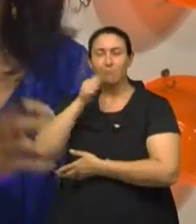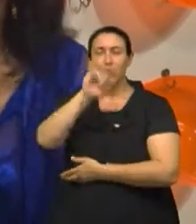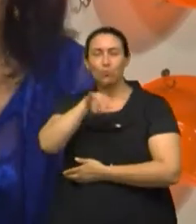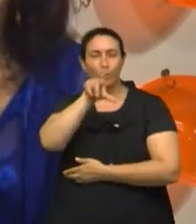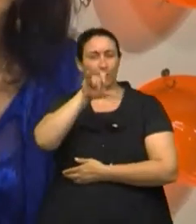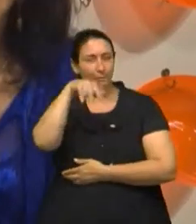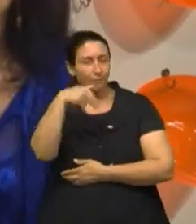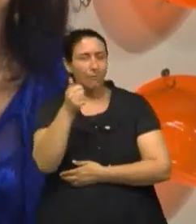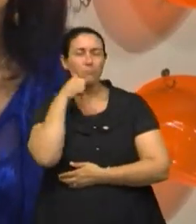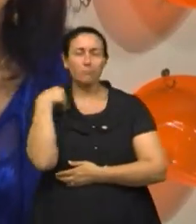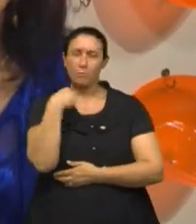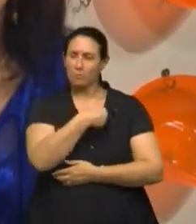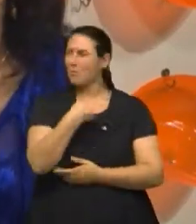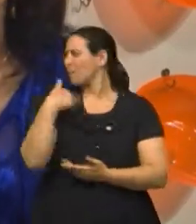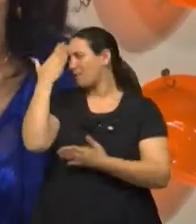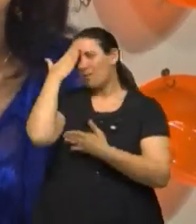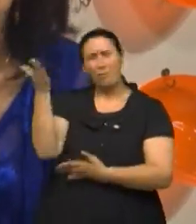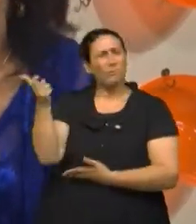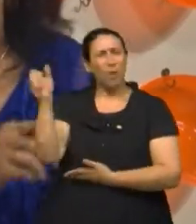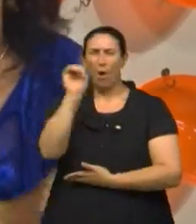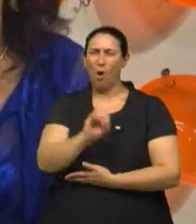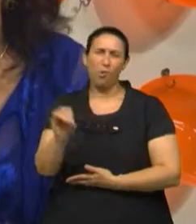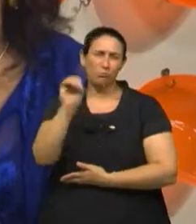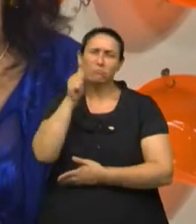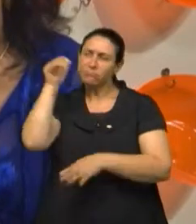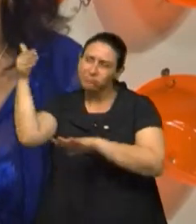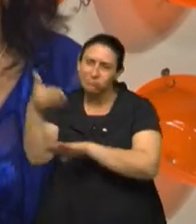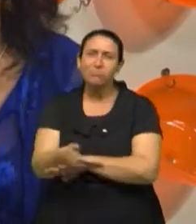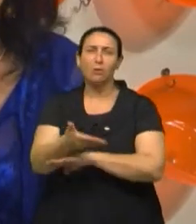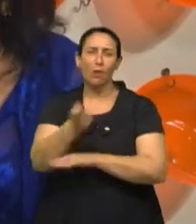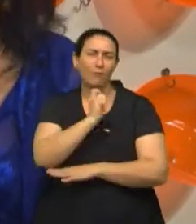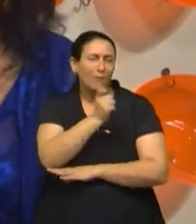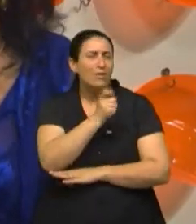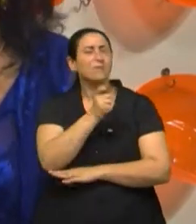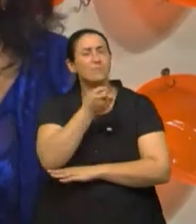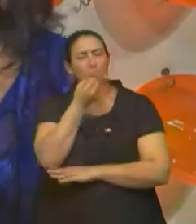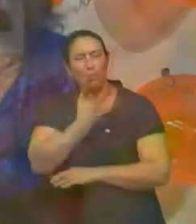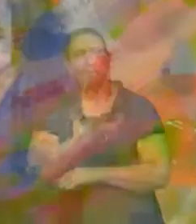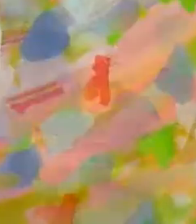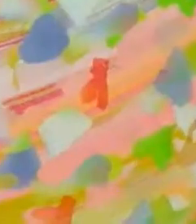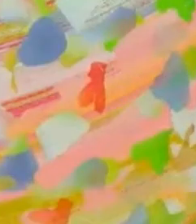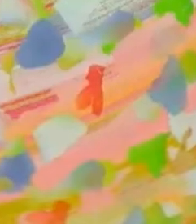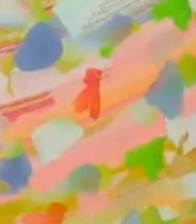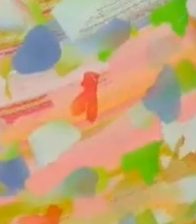Juliana, que eu já agradeço, fechou a sua agenda para poder estar aqui com a gente neste momento.